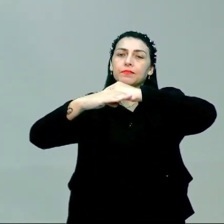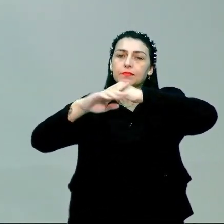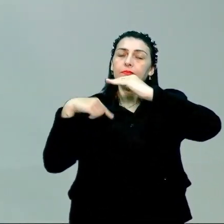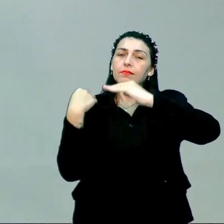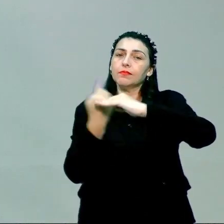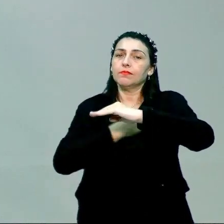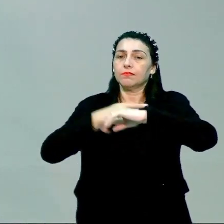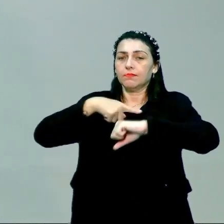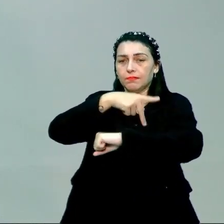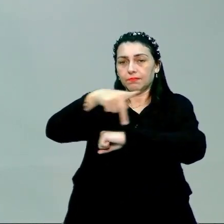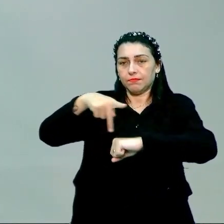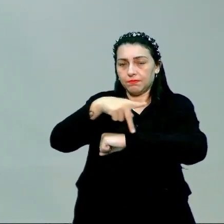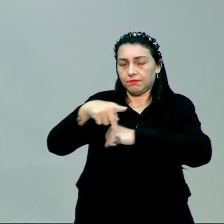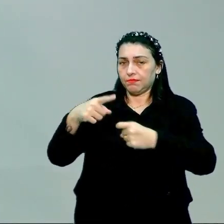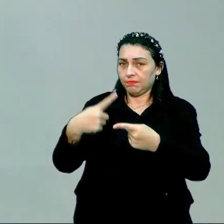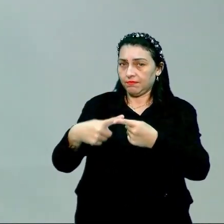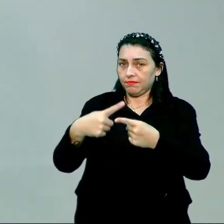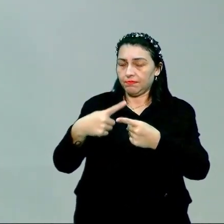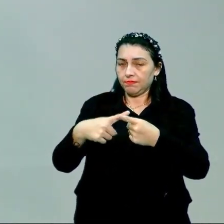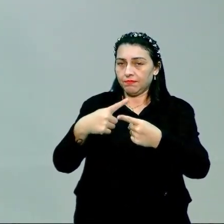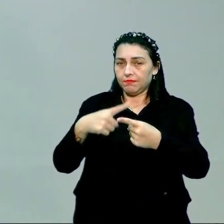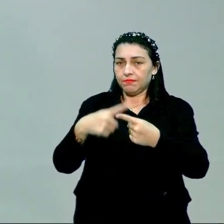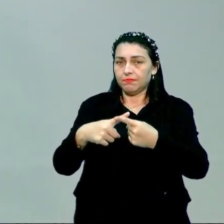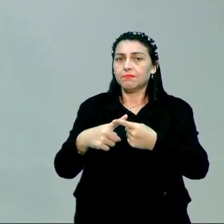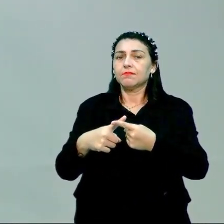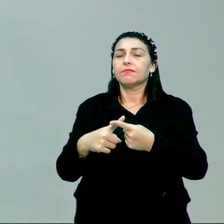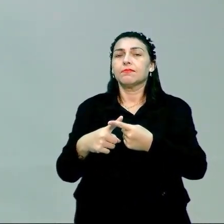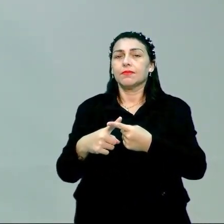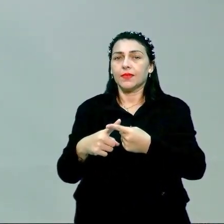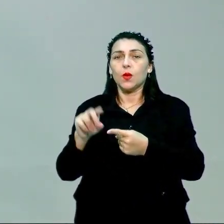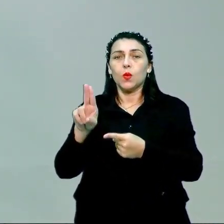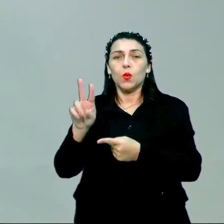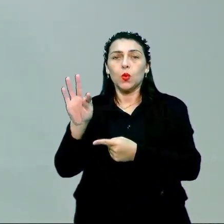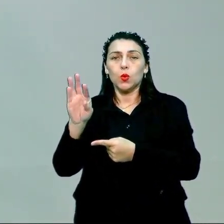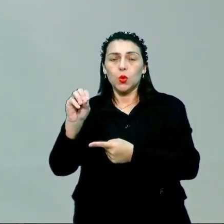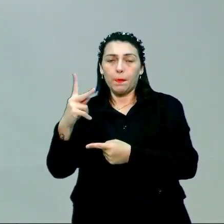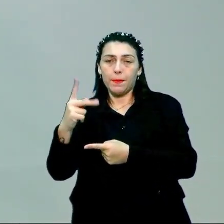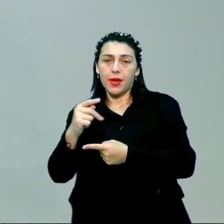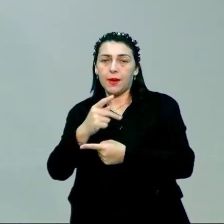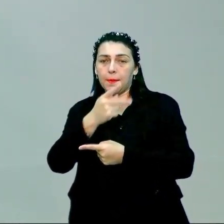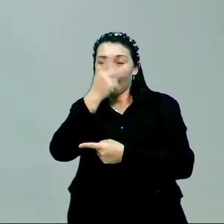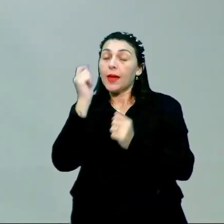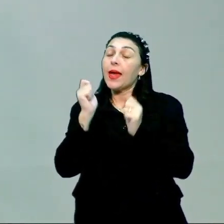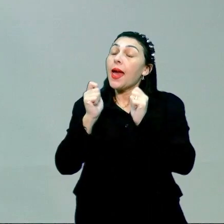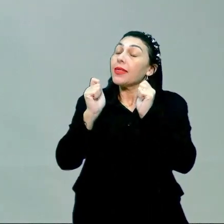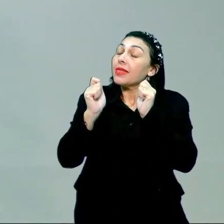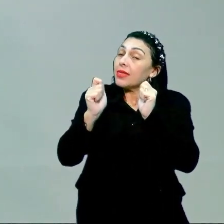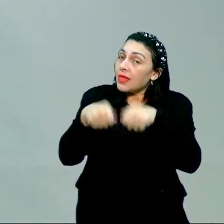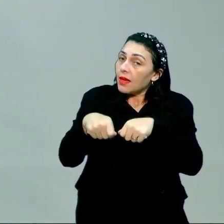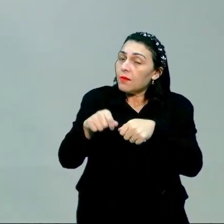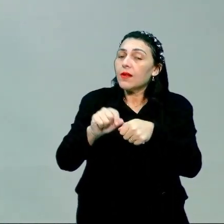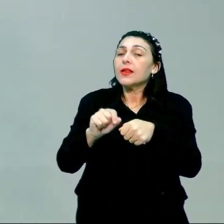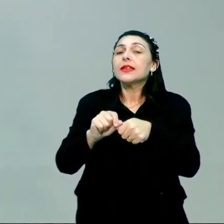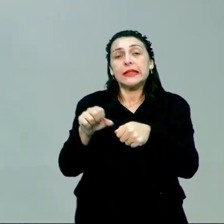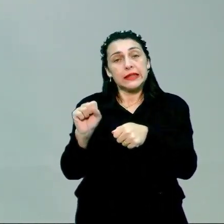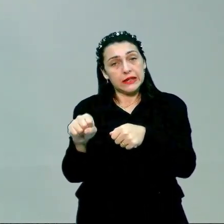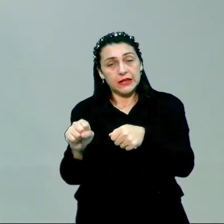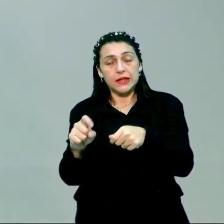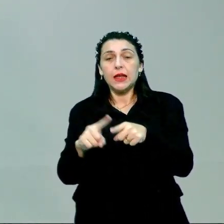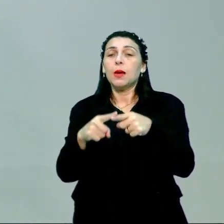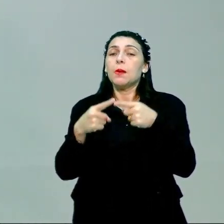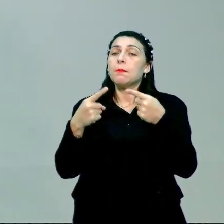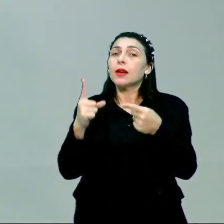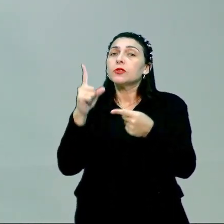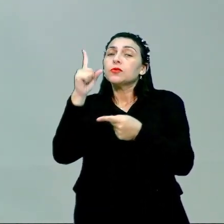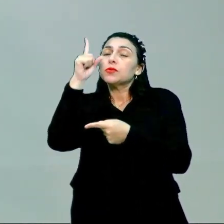nosso país, porque considera-se é uma utopia, é algo que é possível fazer, é sim algo que é possível